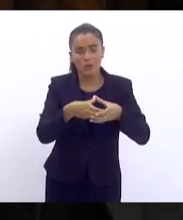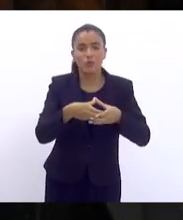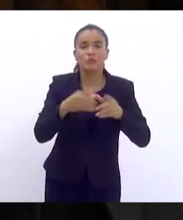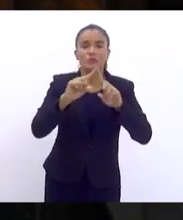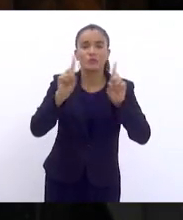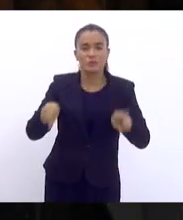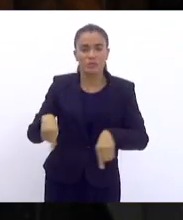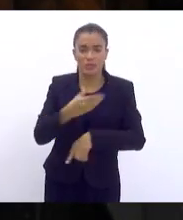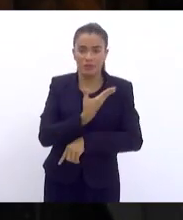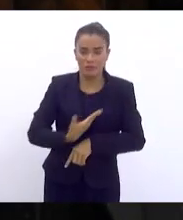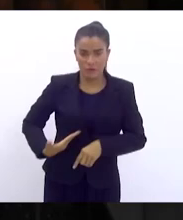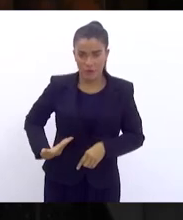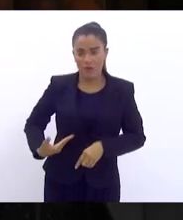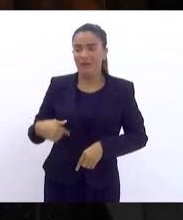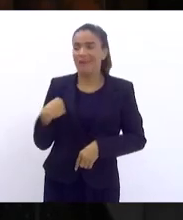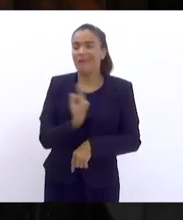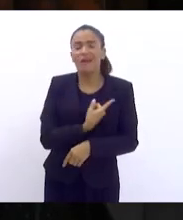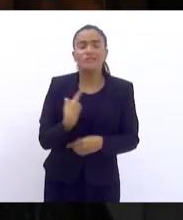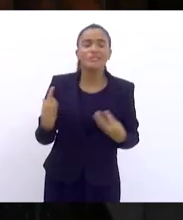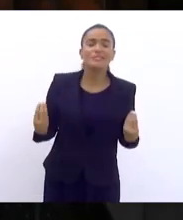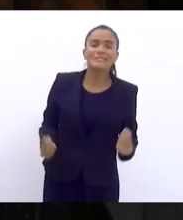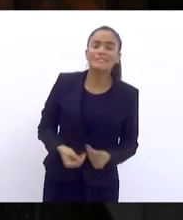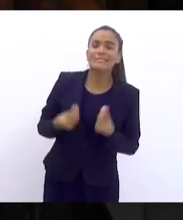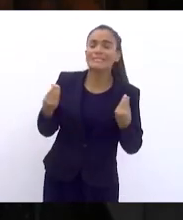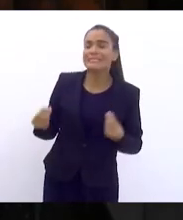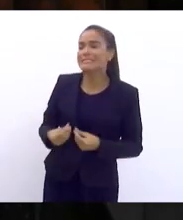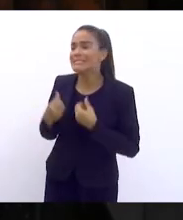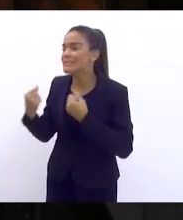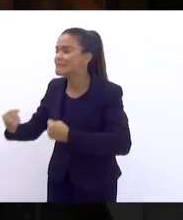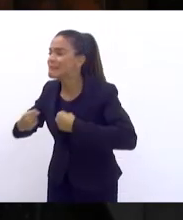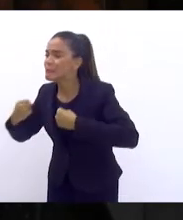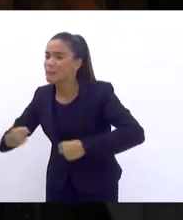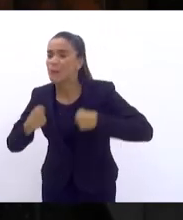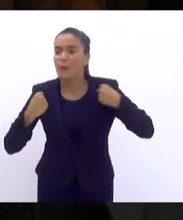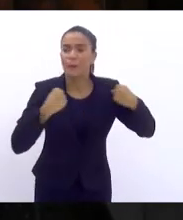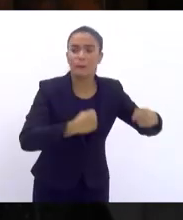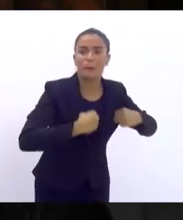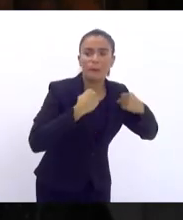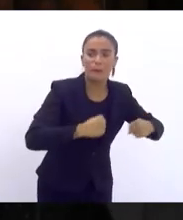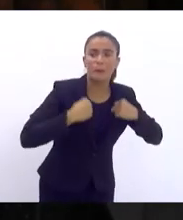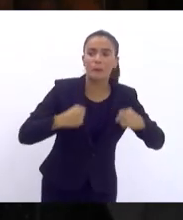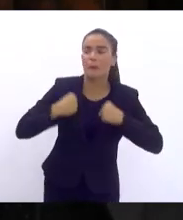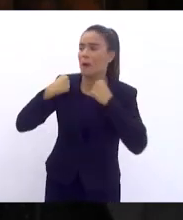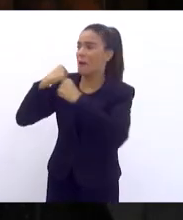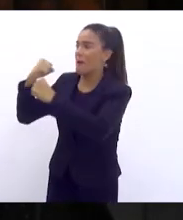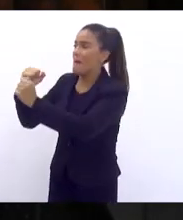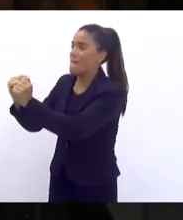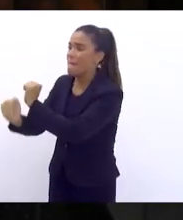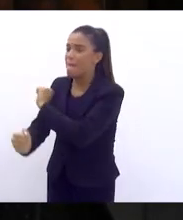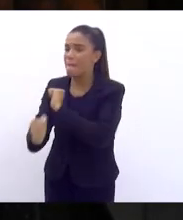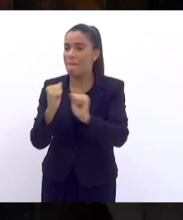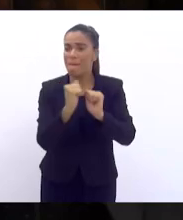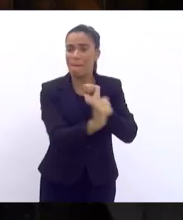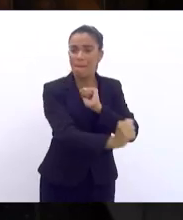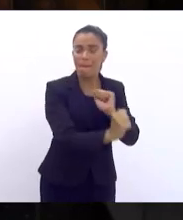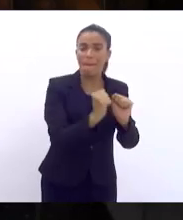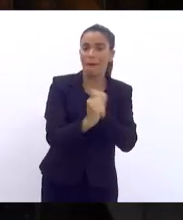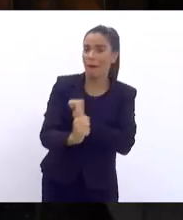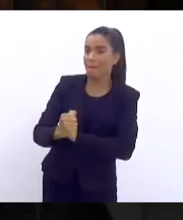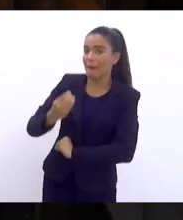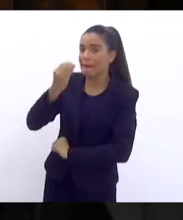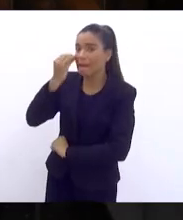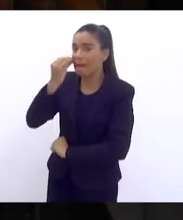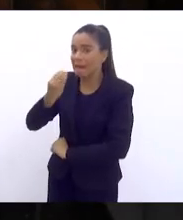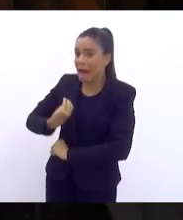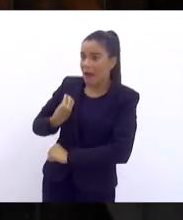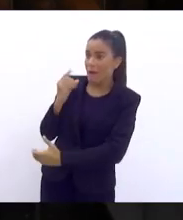públicos. E a gente fica correndo de um lado para o outro para tentar estar presente naqueles temas que são